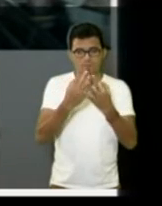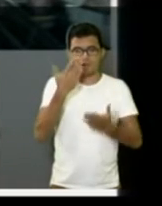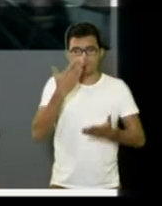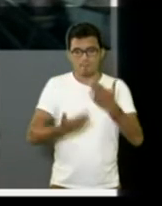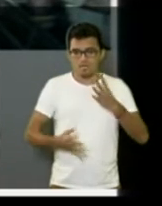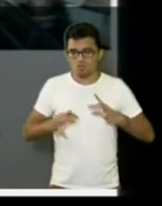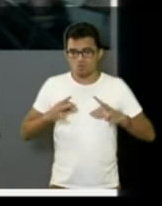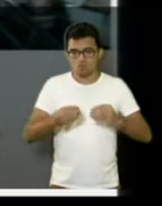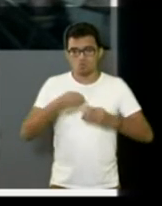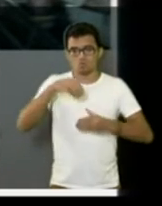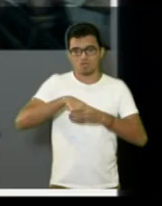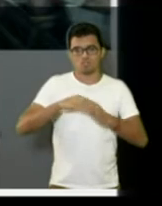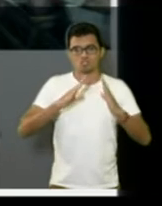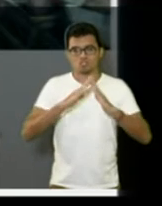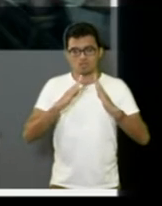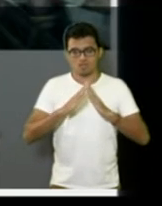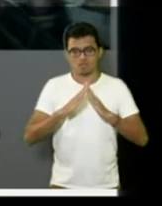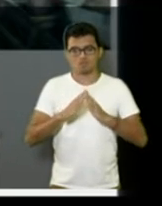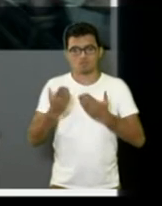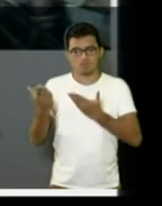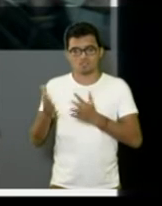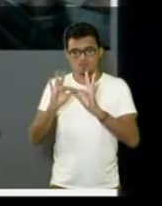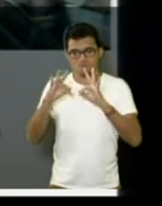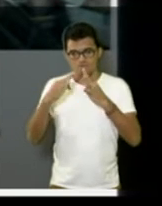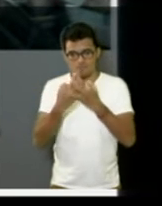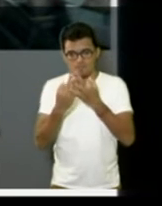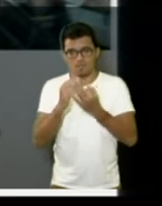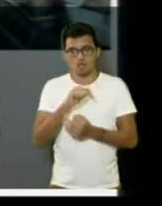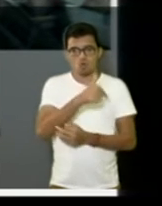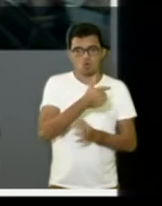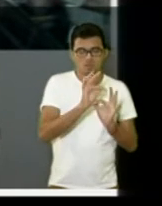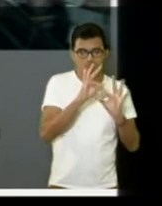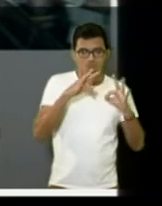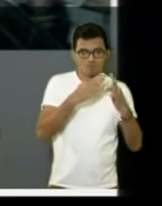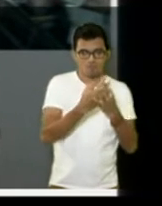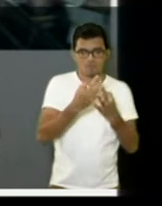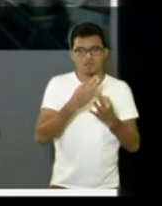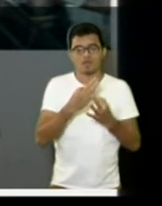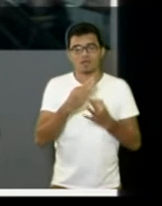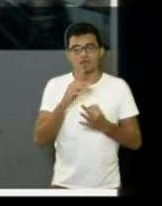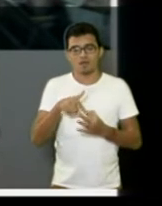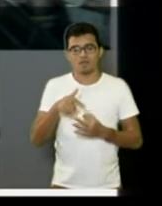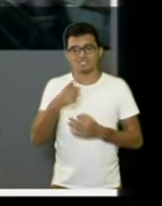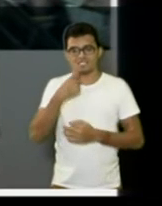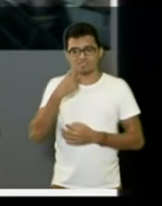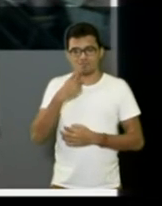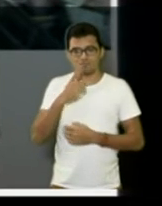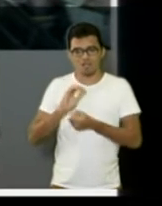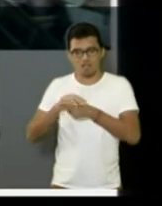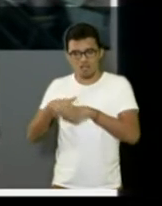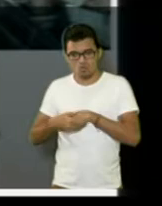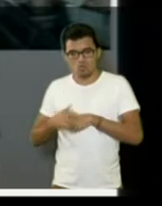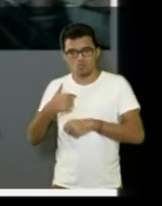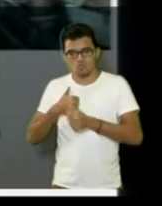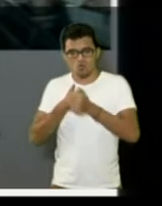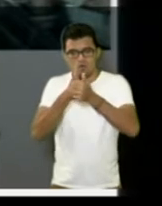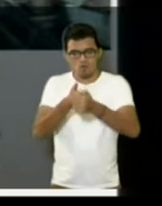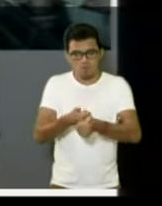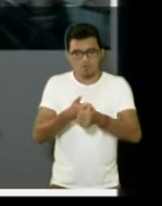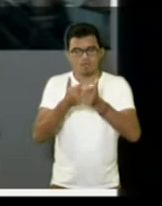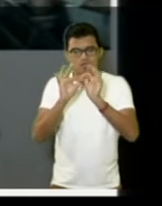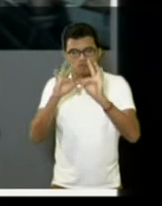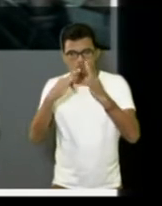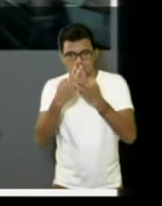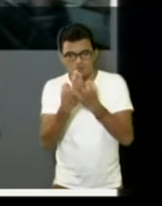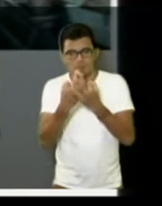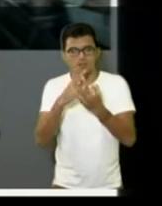tudo dentro da sua casa, essa família e uma outra família. Desde a sexta-feira à noite, estive no bairro, já acompanhando as famílias